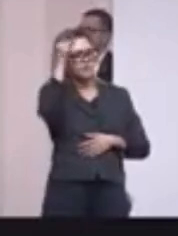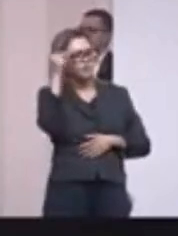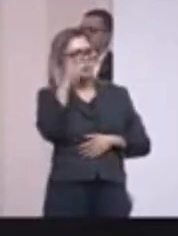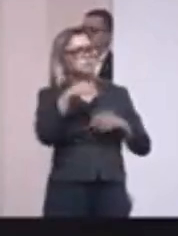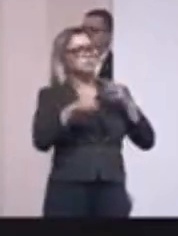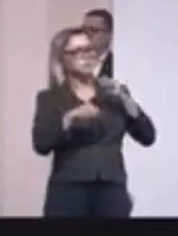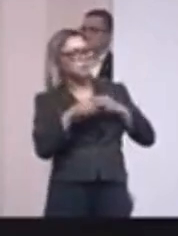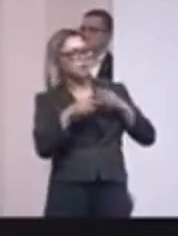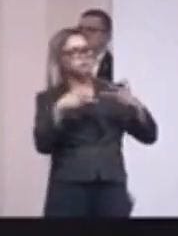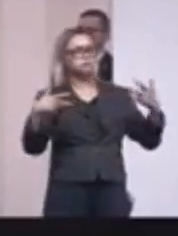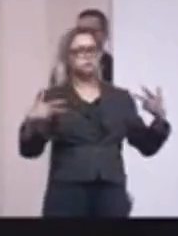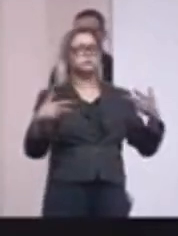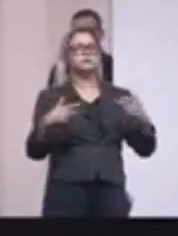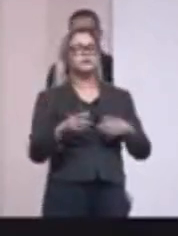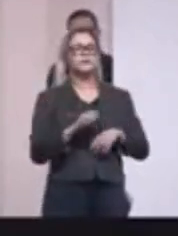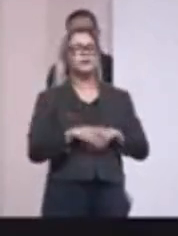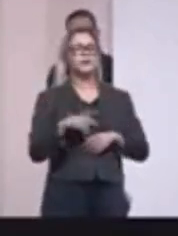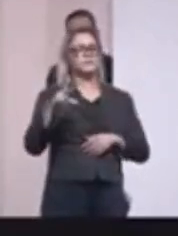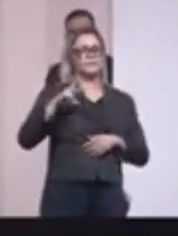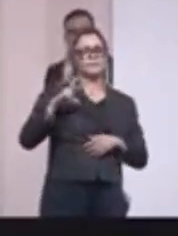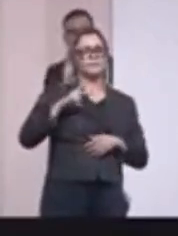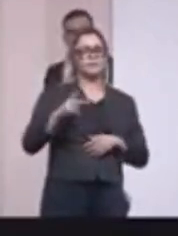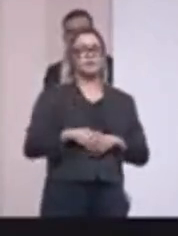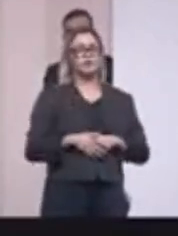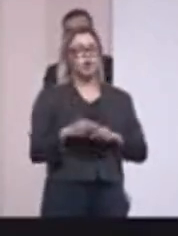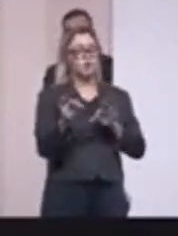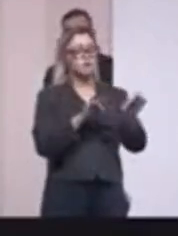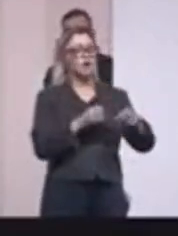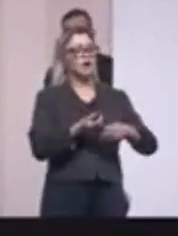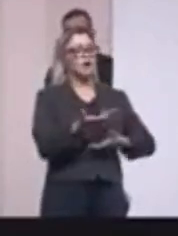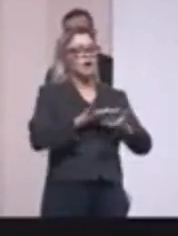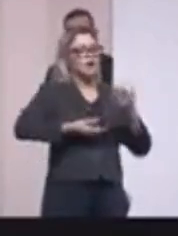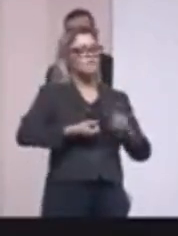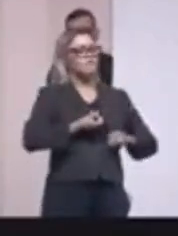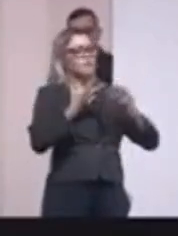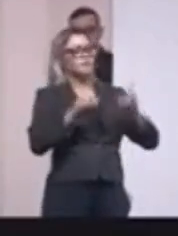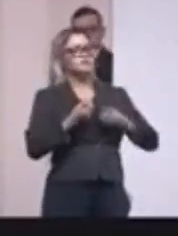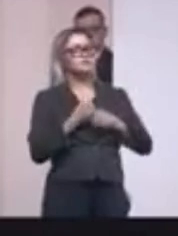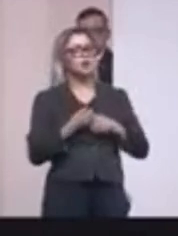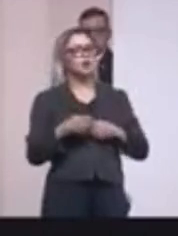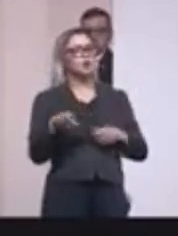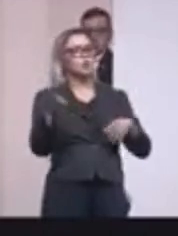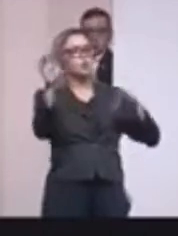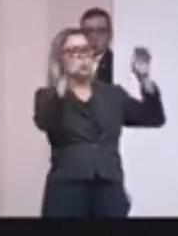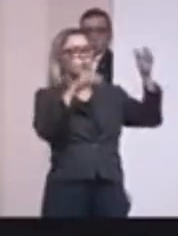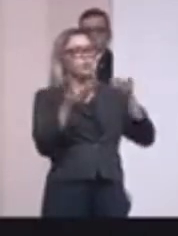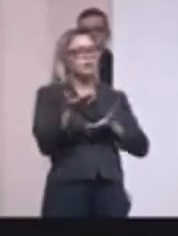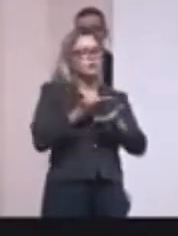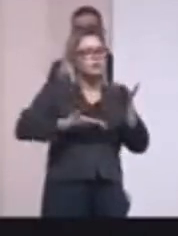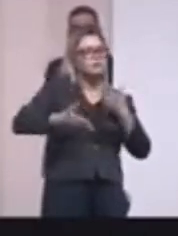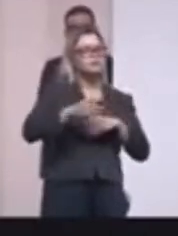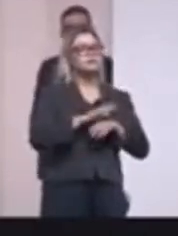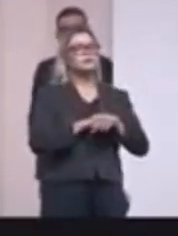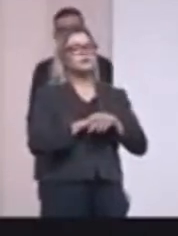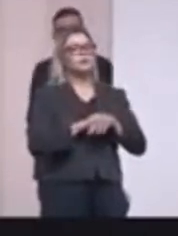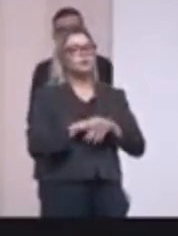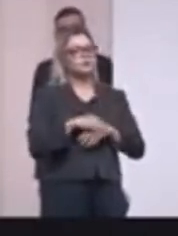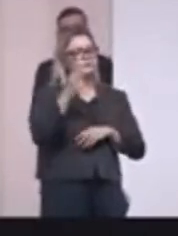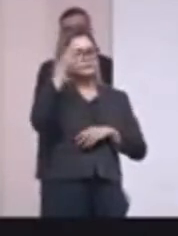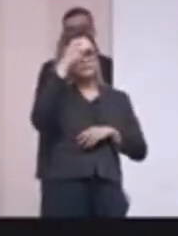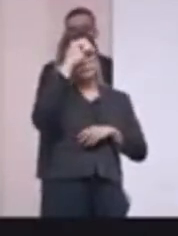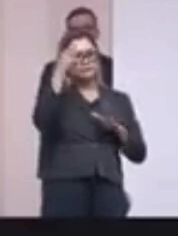também pela iniciativa privada. Vamos tentar organizar essas informações no ambiente de nuvem, fazer o tratamento por inteligência artificial,